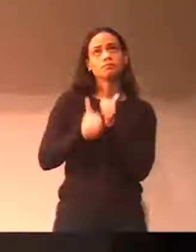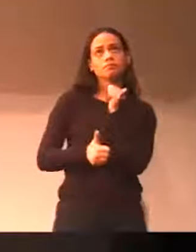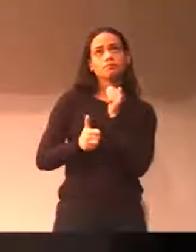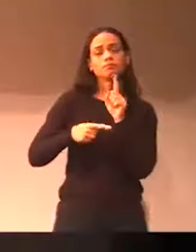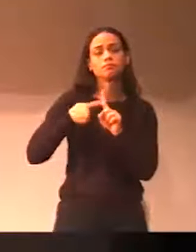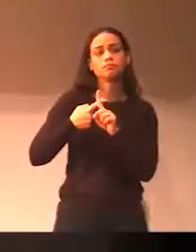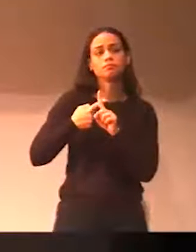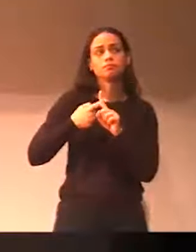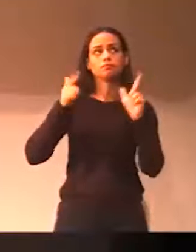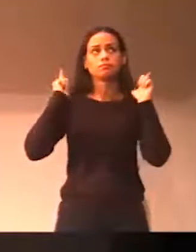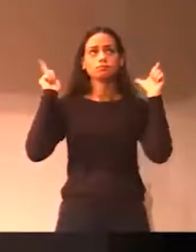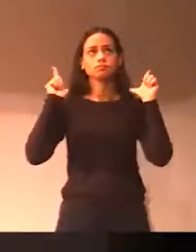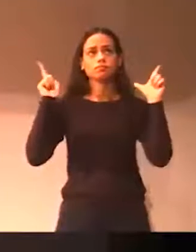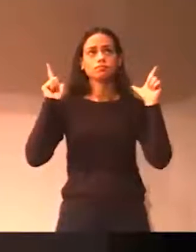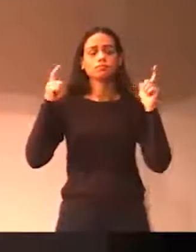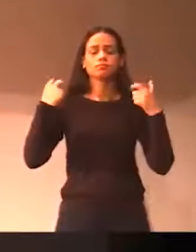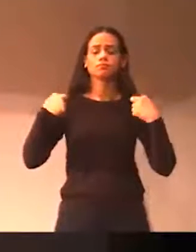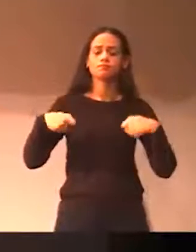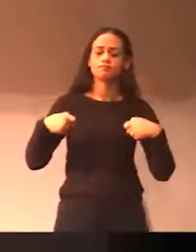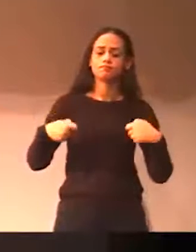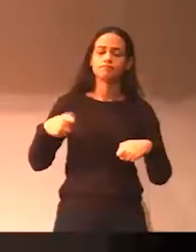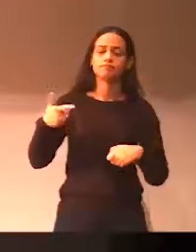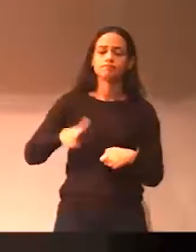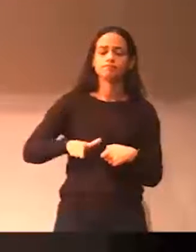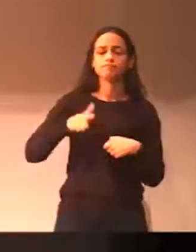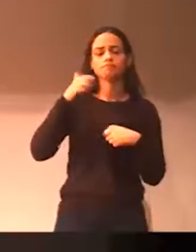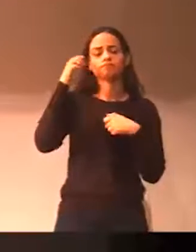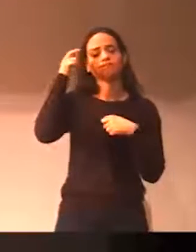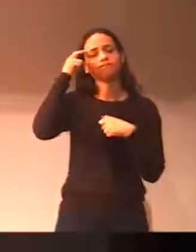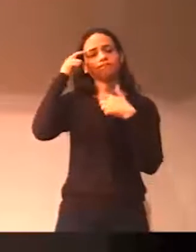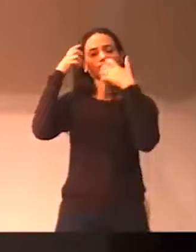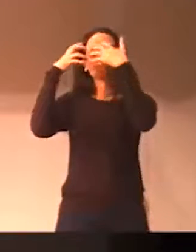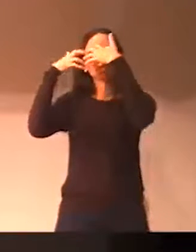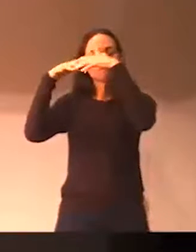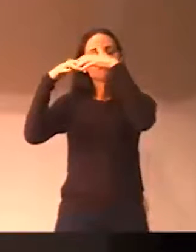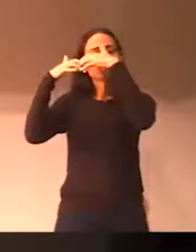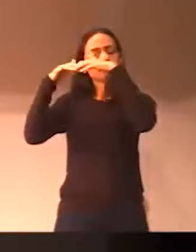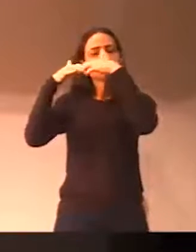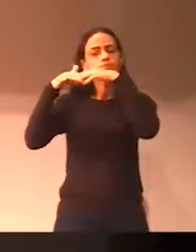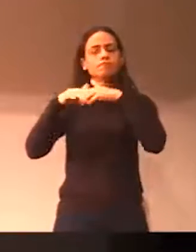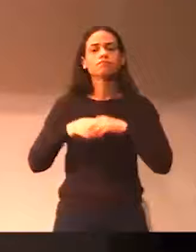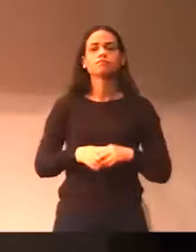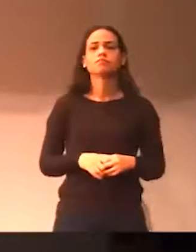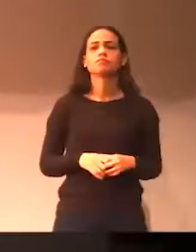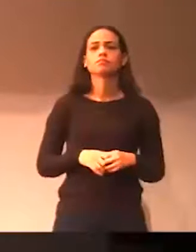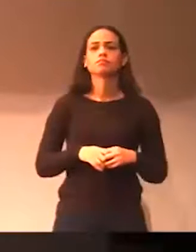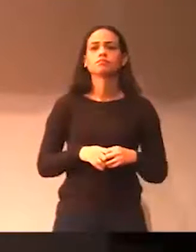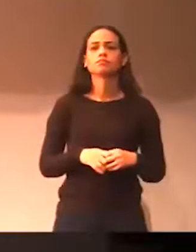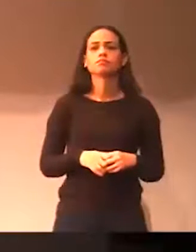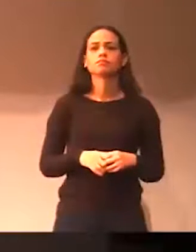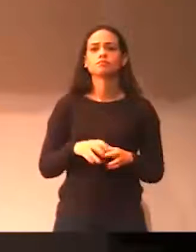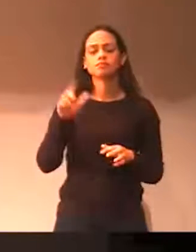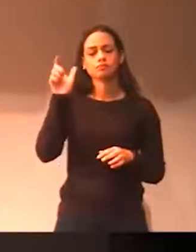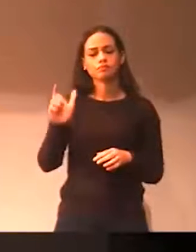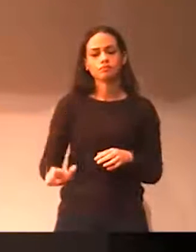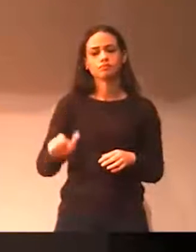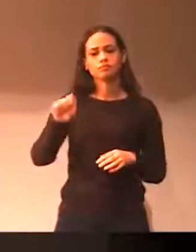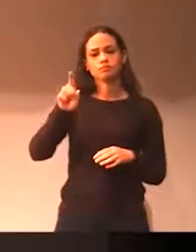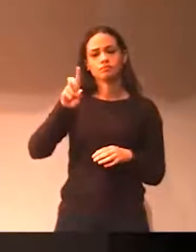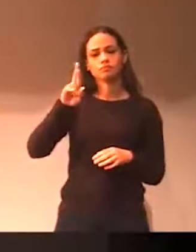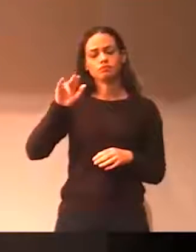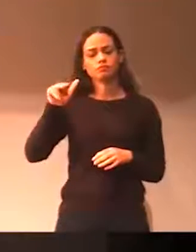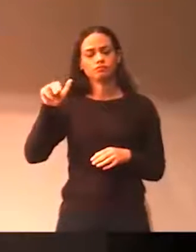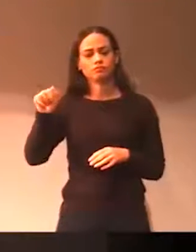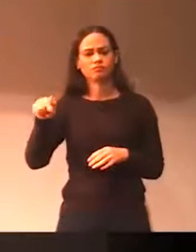a gente precisa repensar a base. E aqui, nos falamos já, o Adriano apresentou as dificuldades, o Val